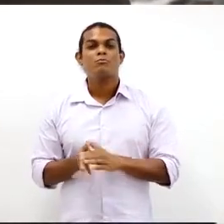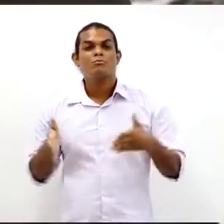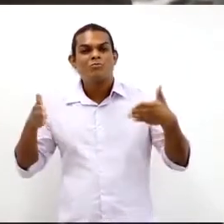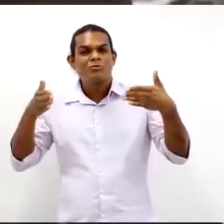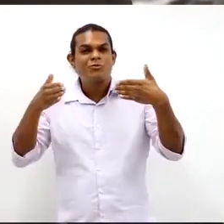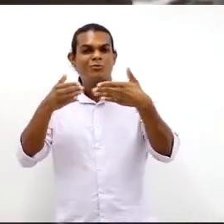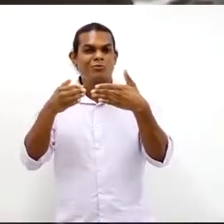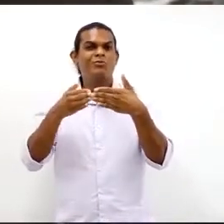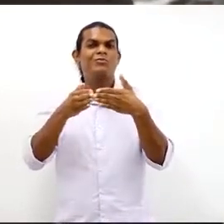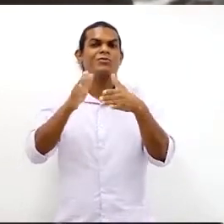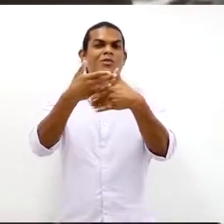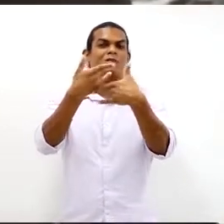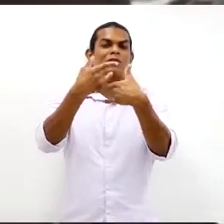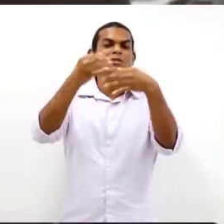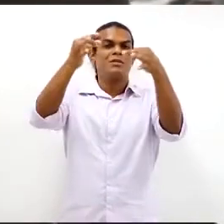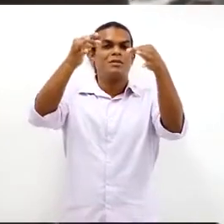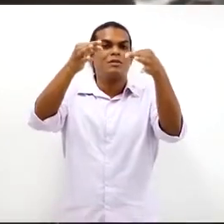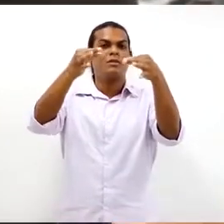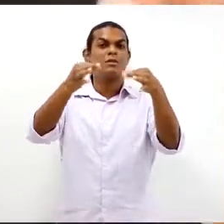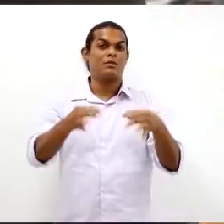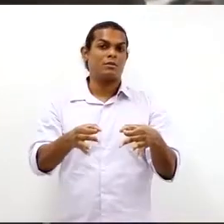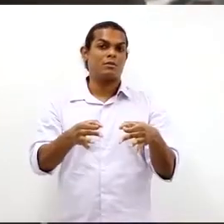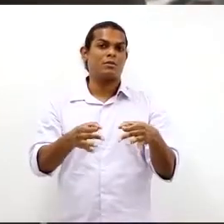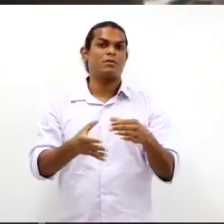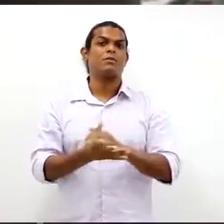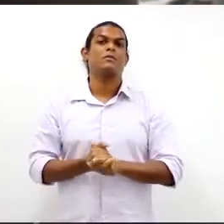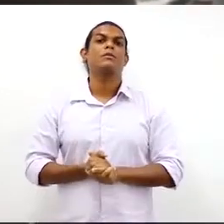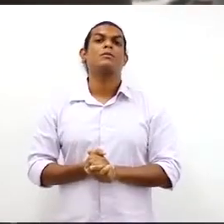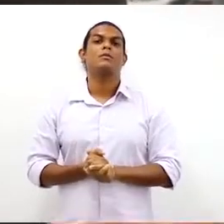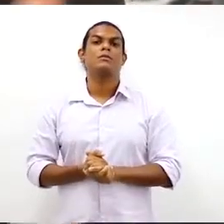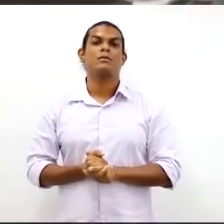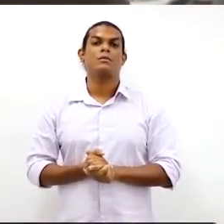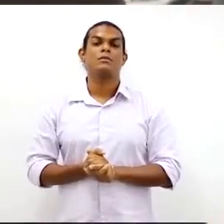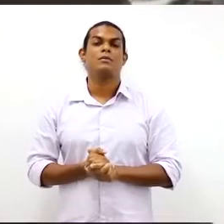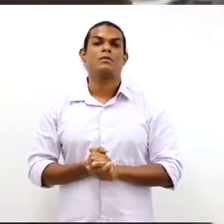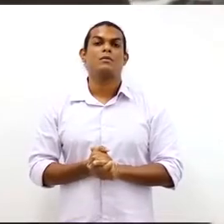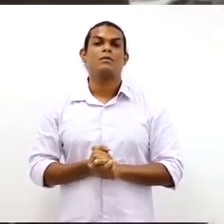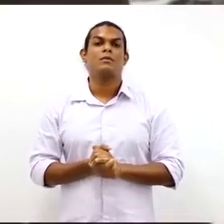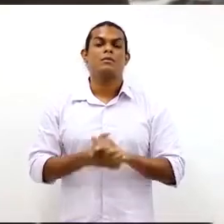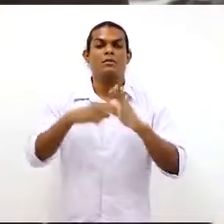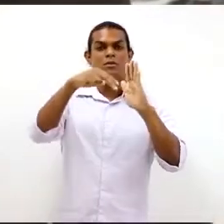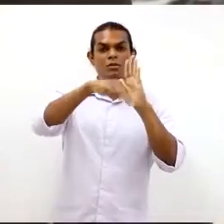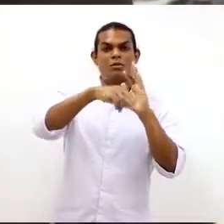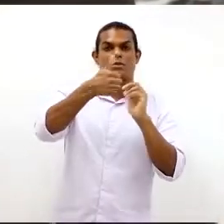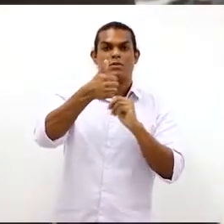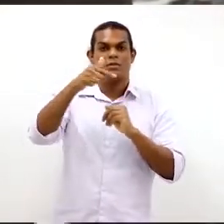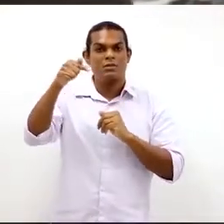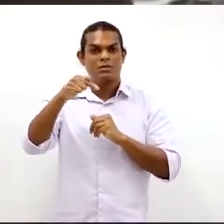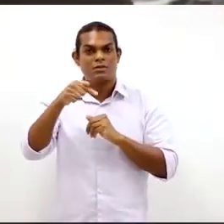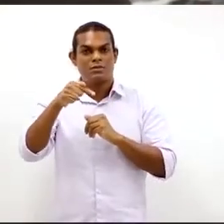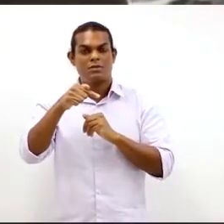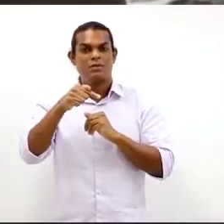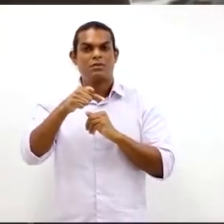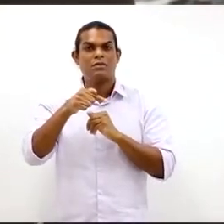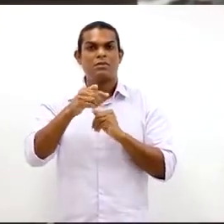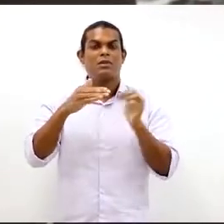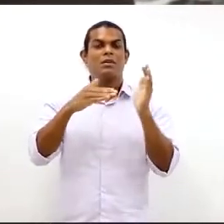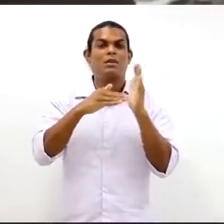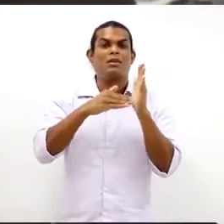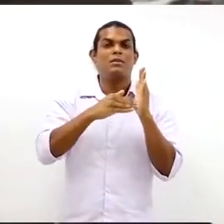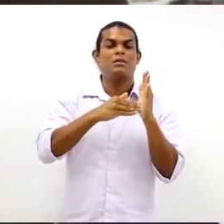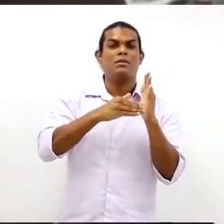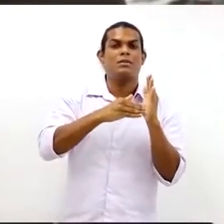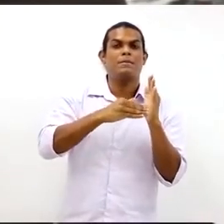concreto da NR17, que é da 17.1 até o 17.18. Nós vamos falar tudo